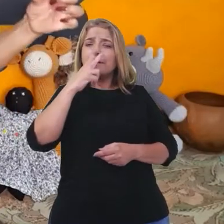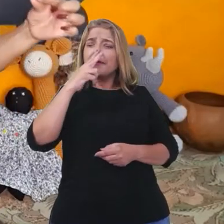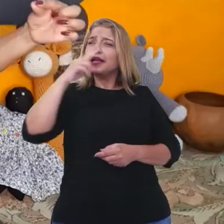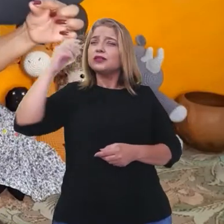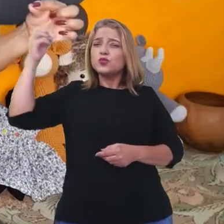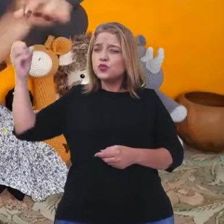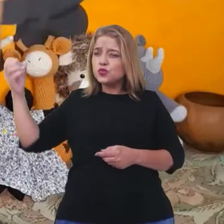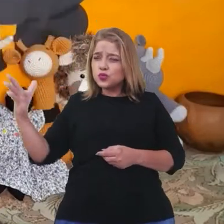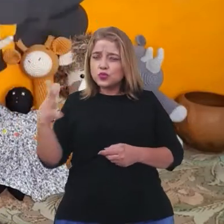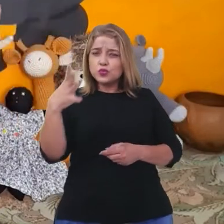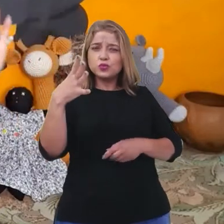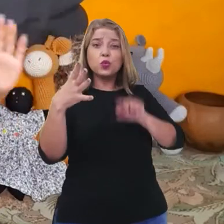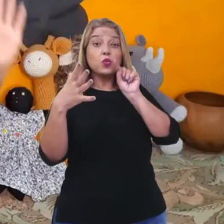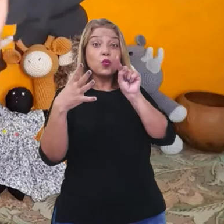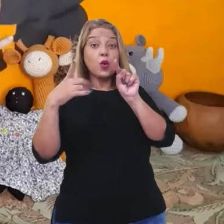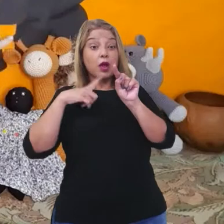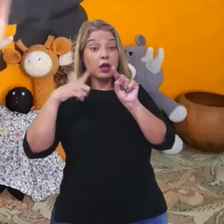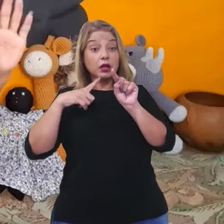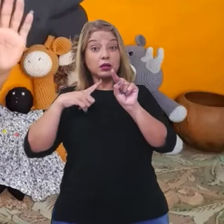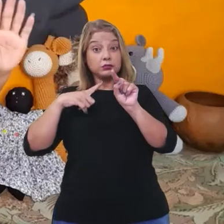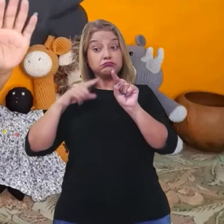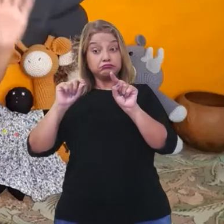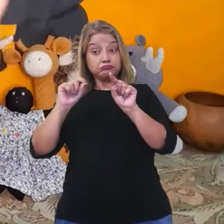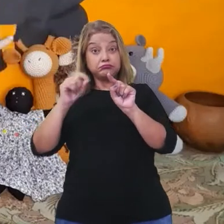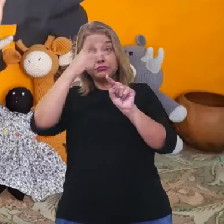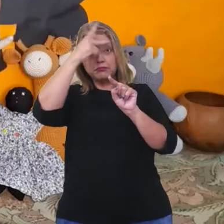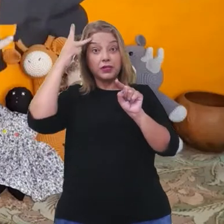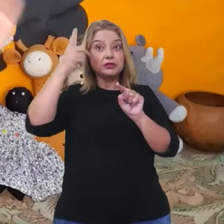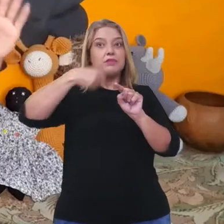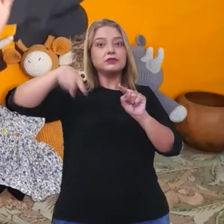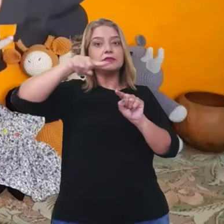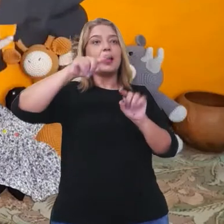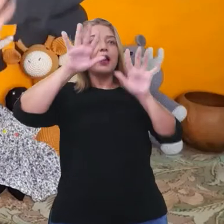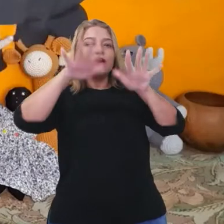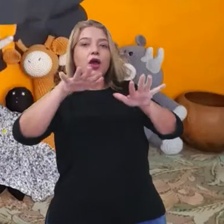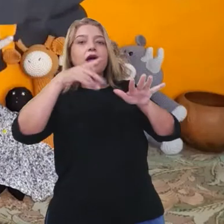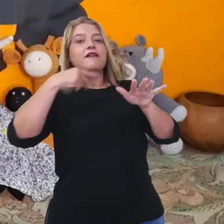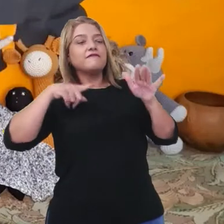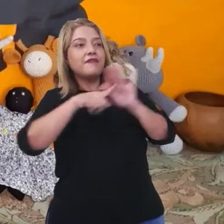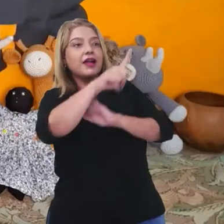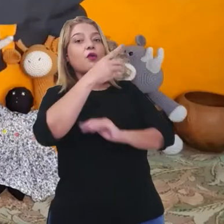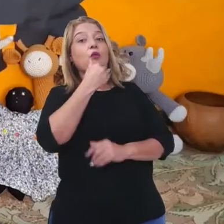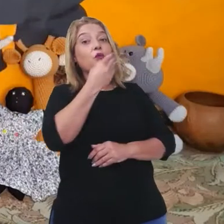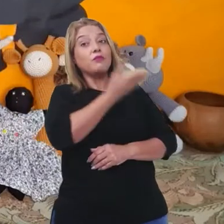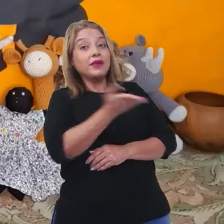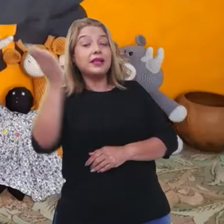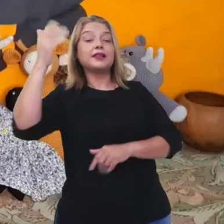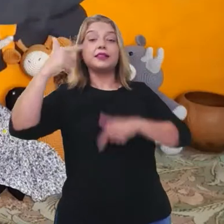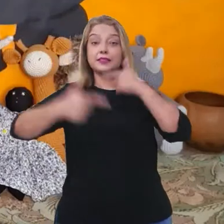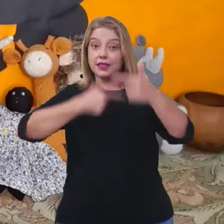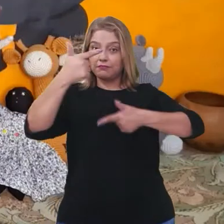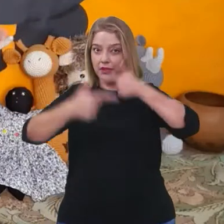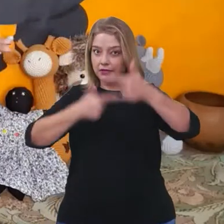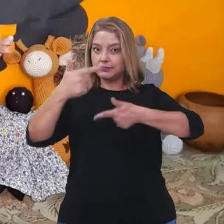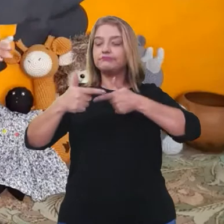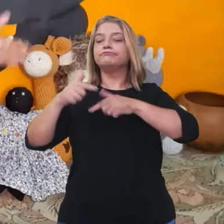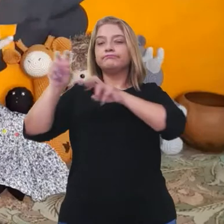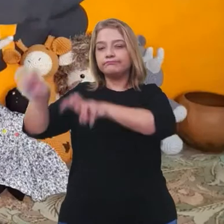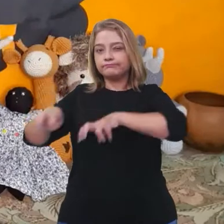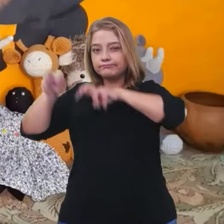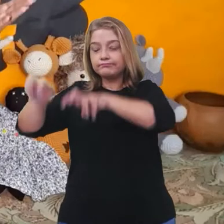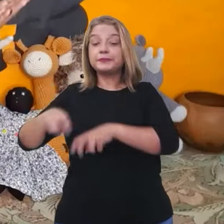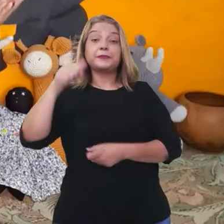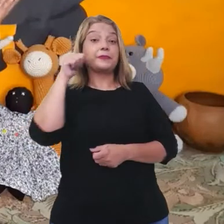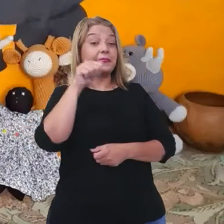na aldeia, acordando os homens para irem trabalhar no campo e as mulheres